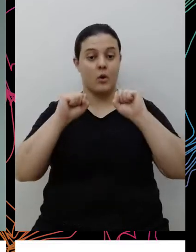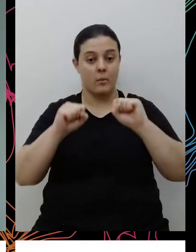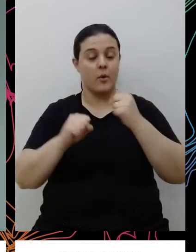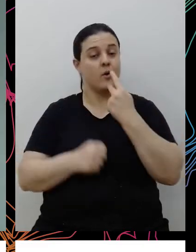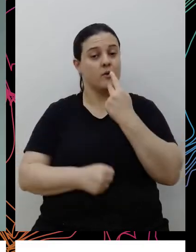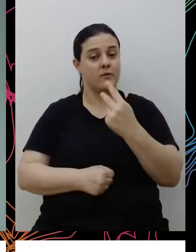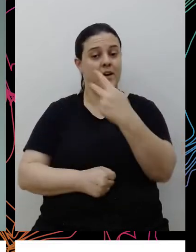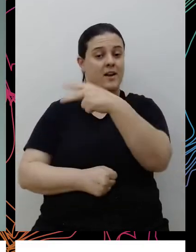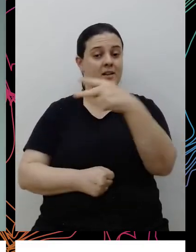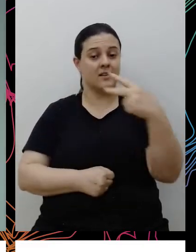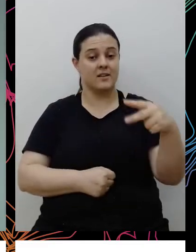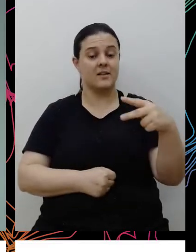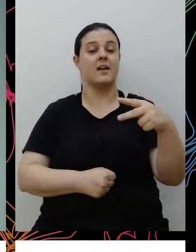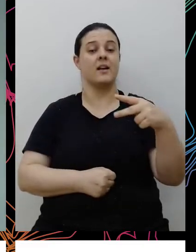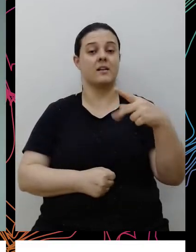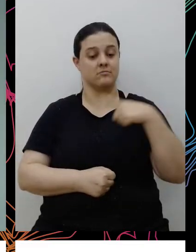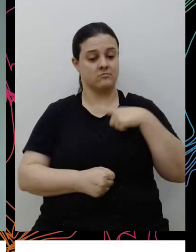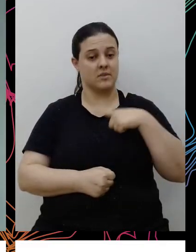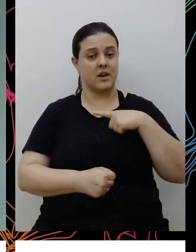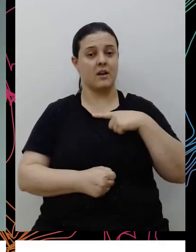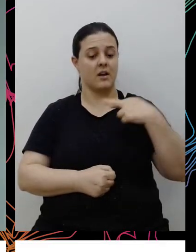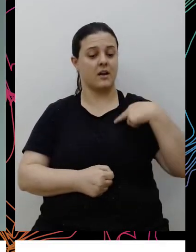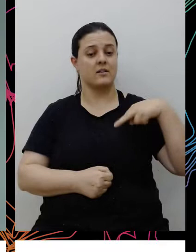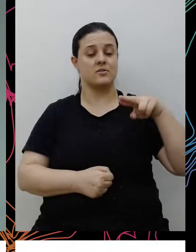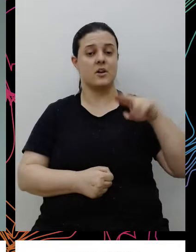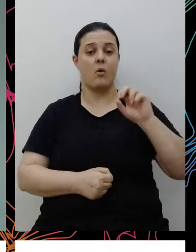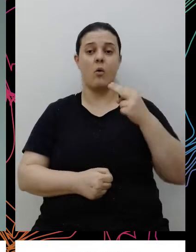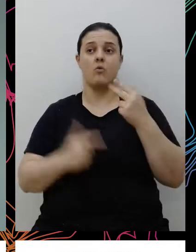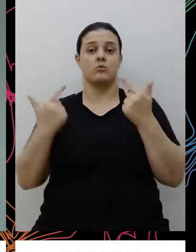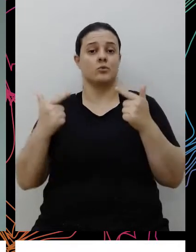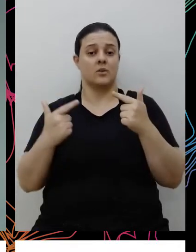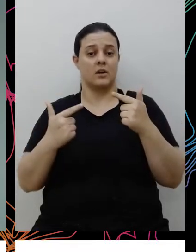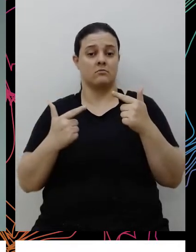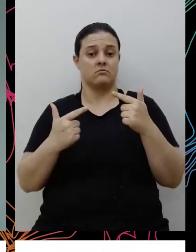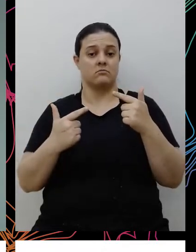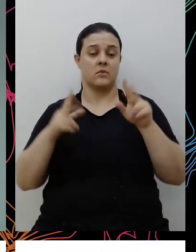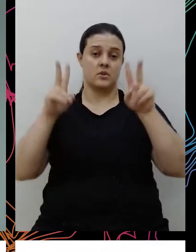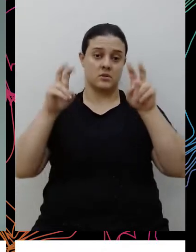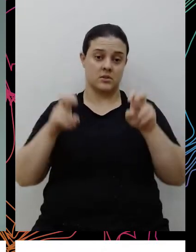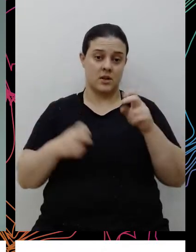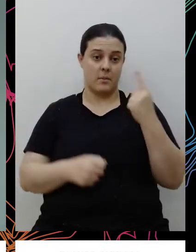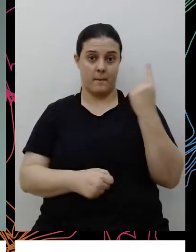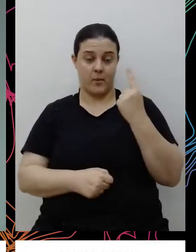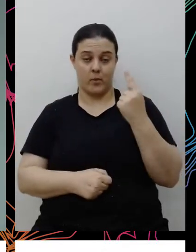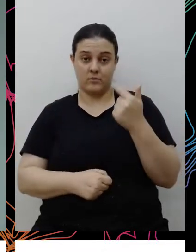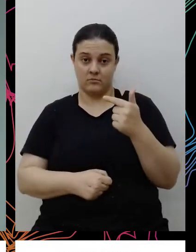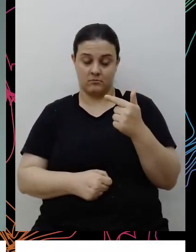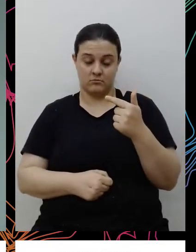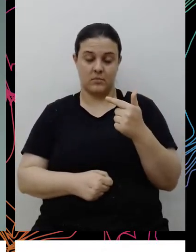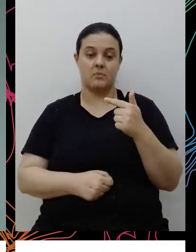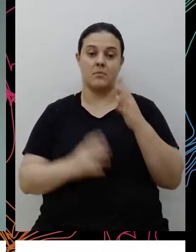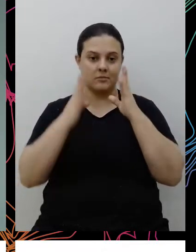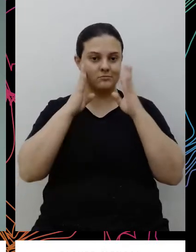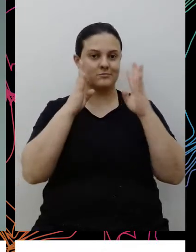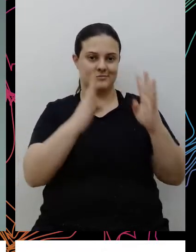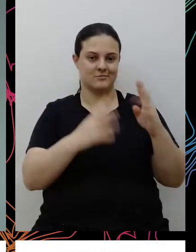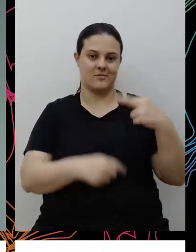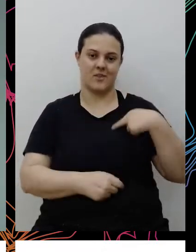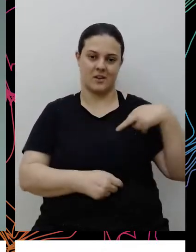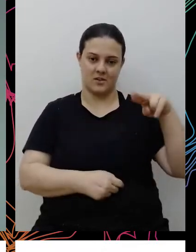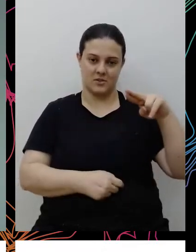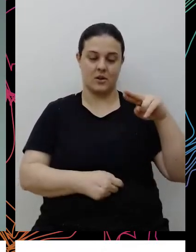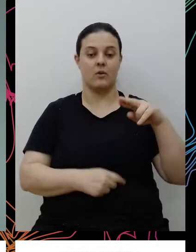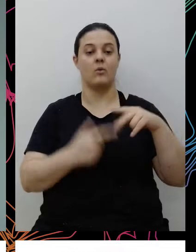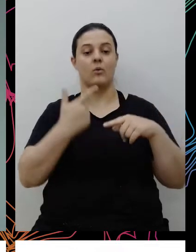elas tiverem ou a não-fé, né? Então não é um tema prioritário, mas é um tema que a gente olha. Por exemplo, a religião. A gente tem